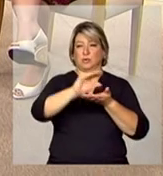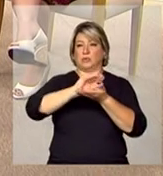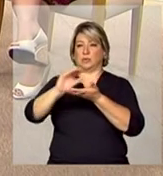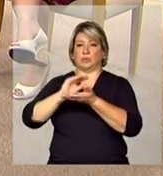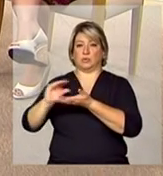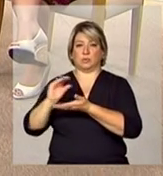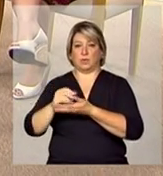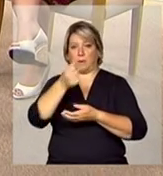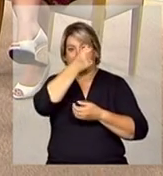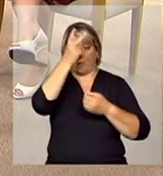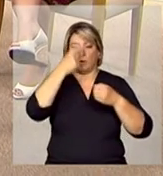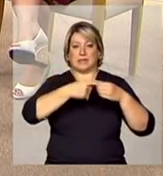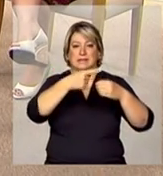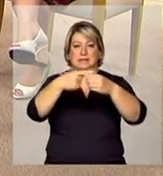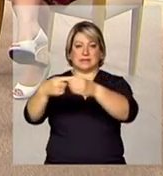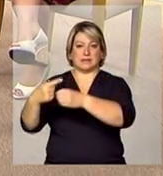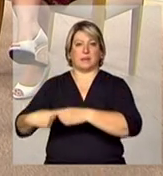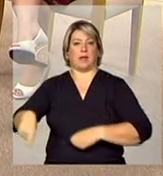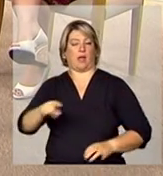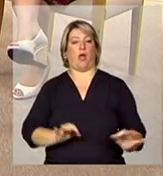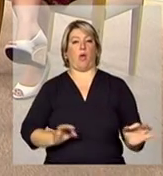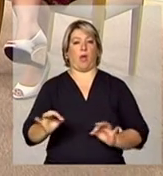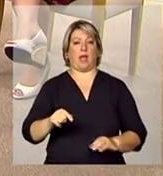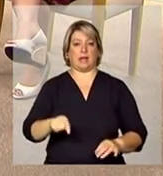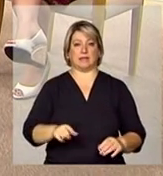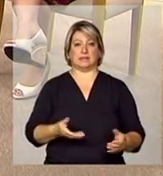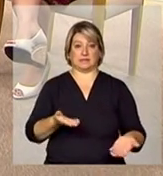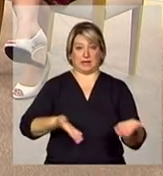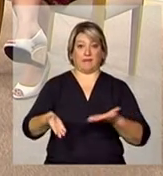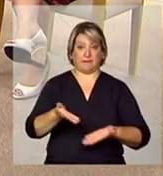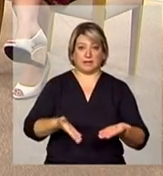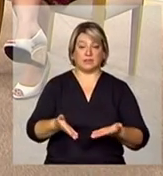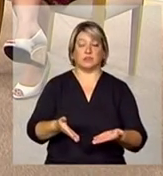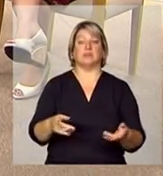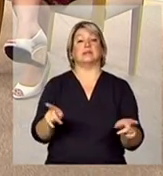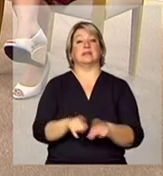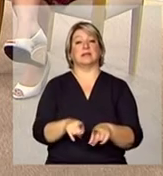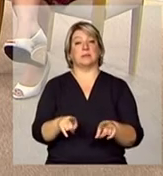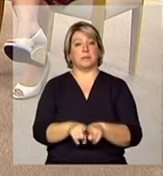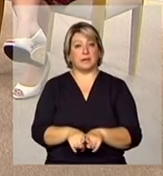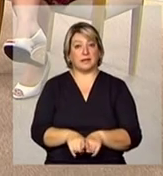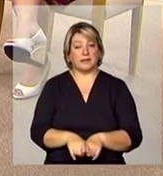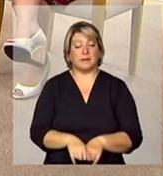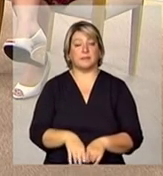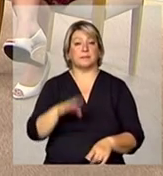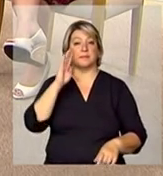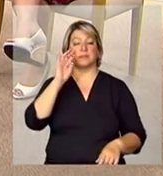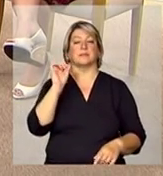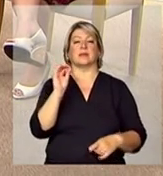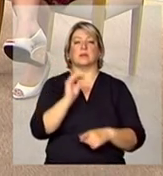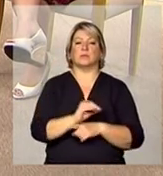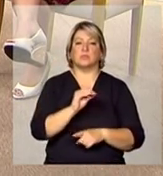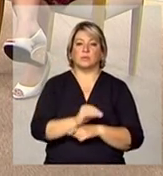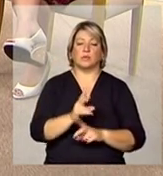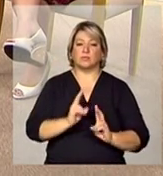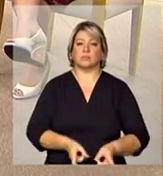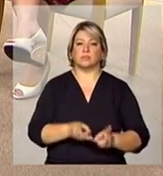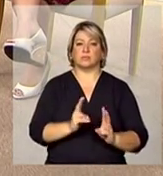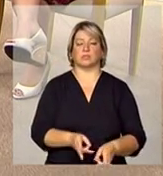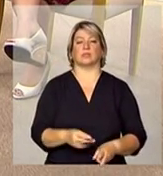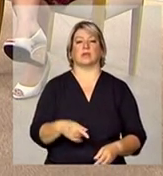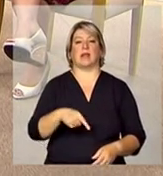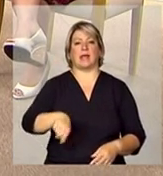para que os municípios pudessem organizar esses serviços ele também foi com o objetivo de manutenção desse serviço de pagar